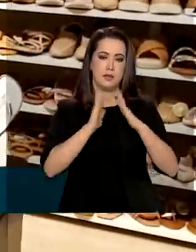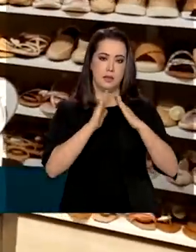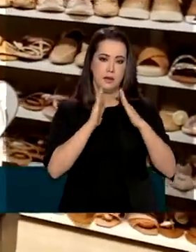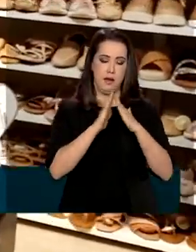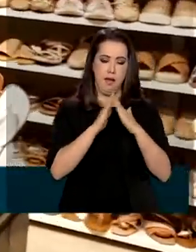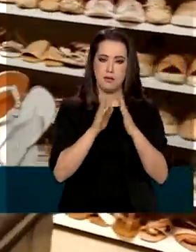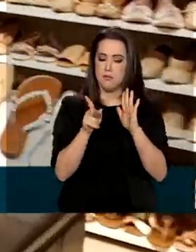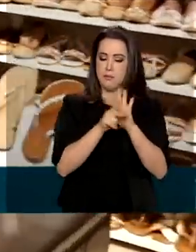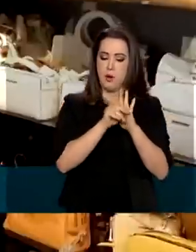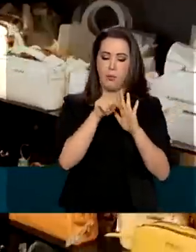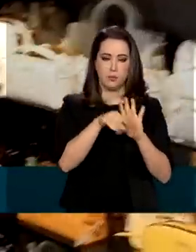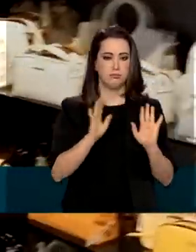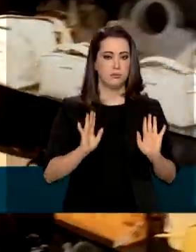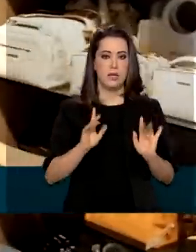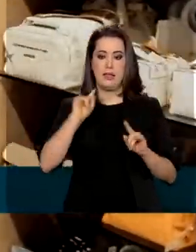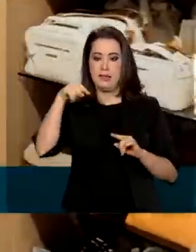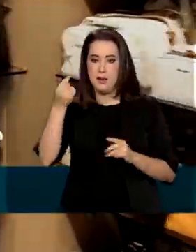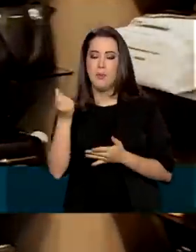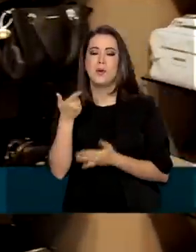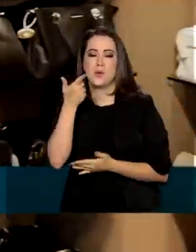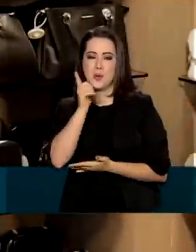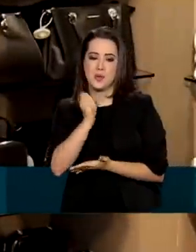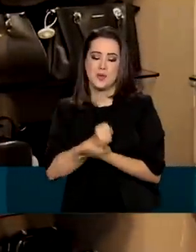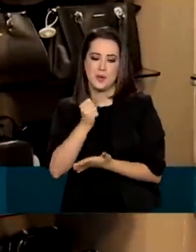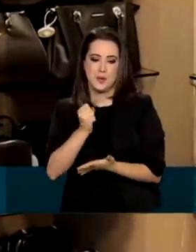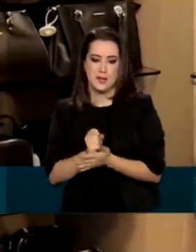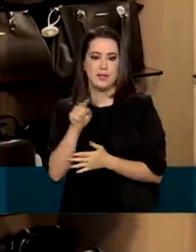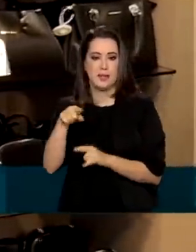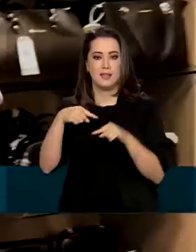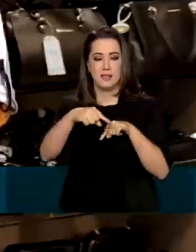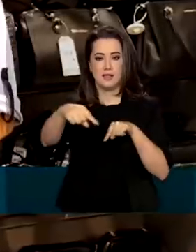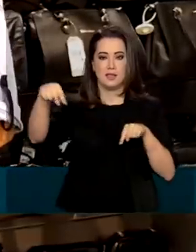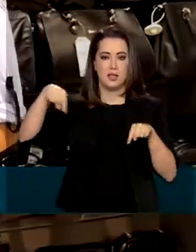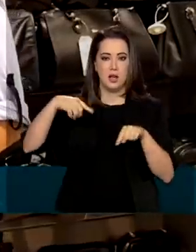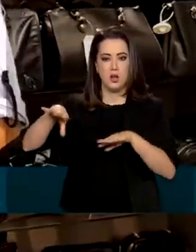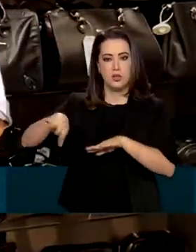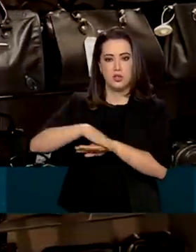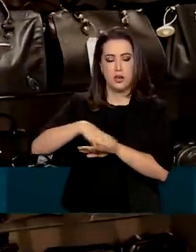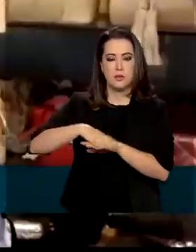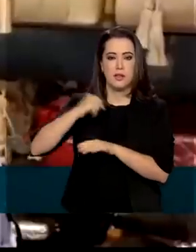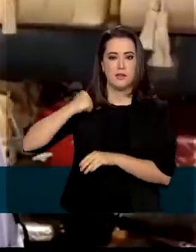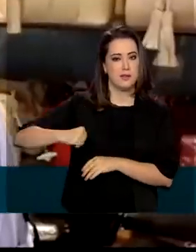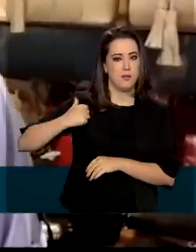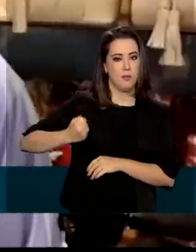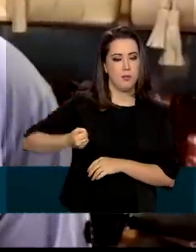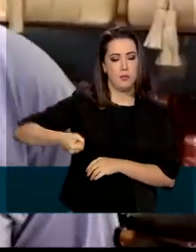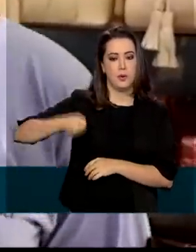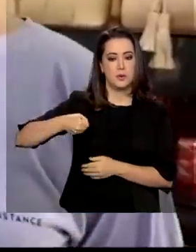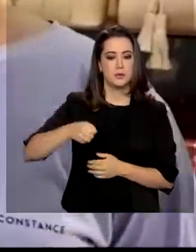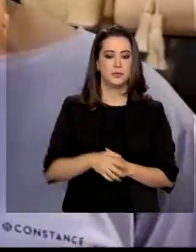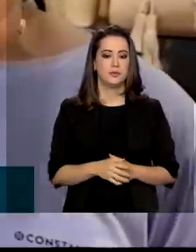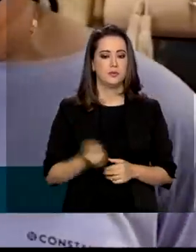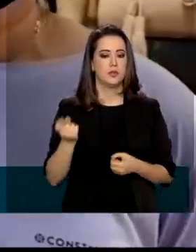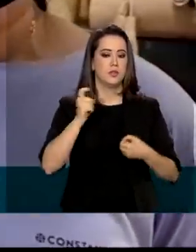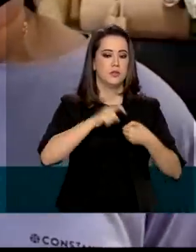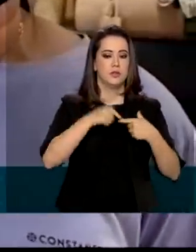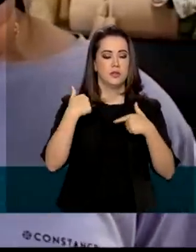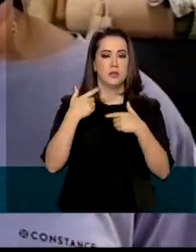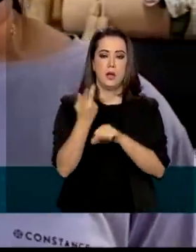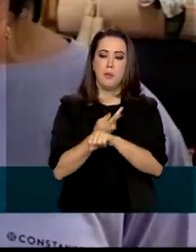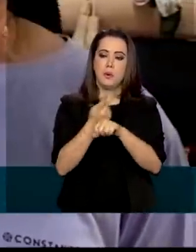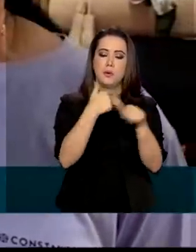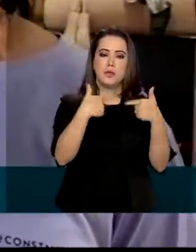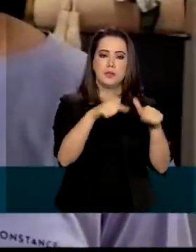própria, até que conseguiu ser contratada nessa loja de calçados e bolsas. Eu voltei a procurar emprego e